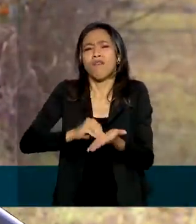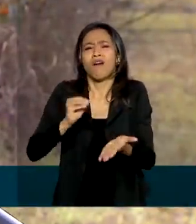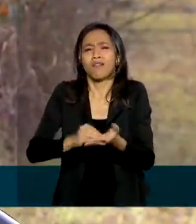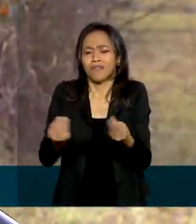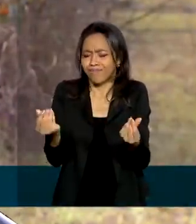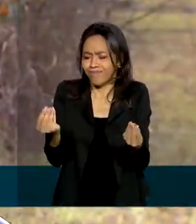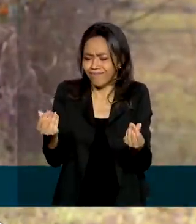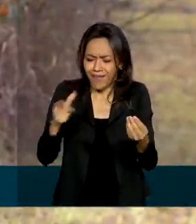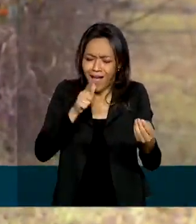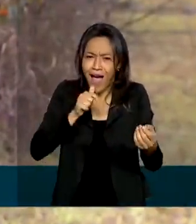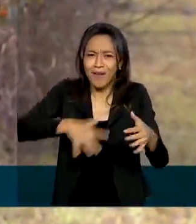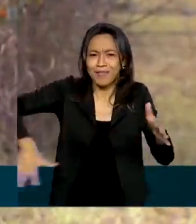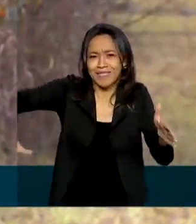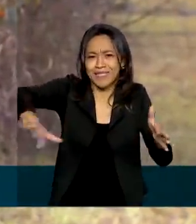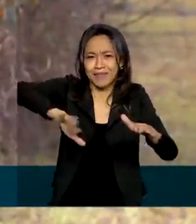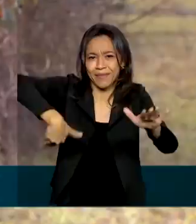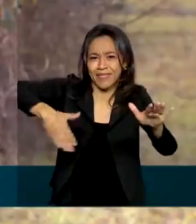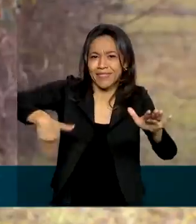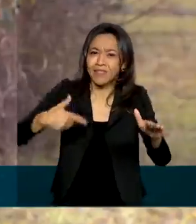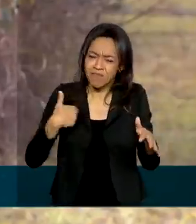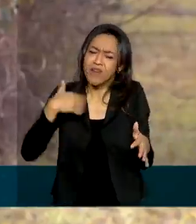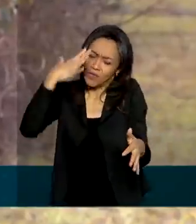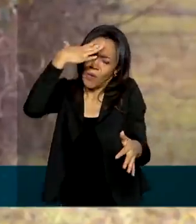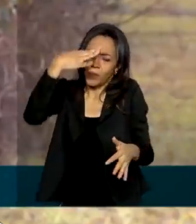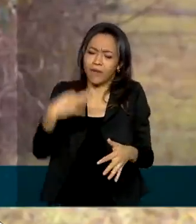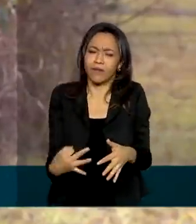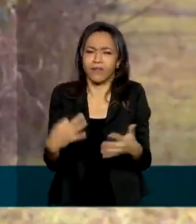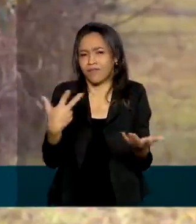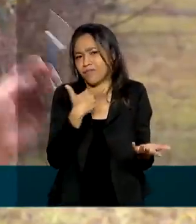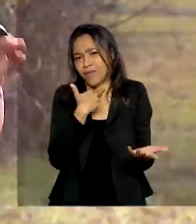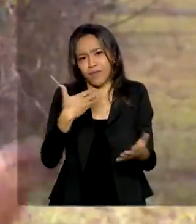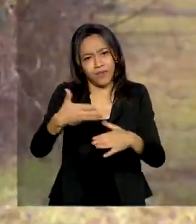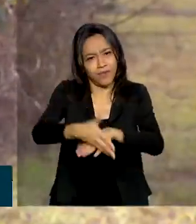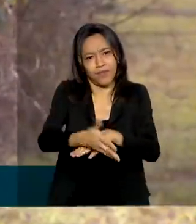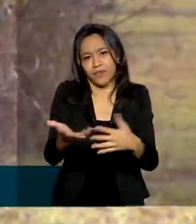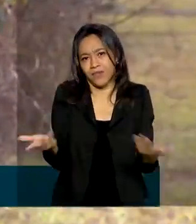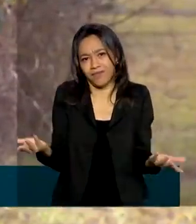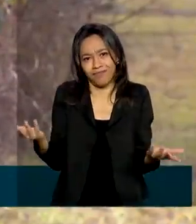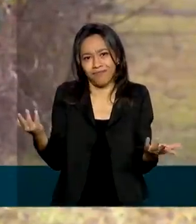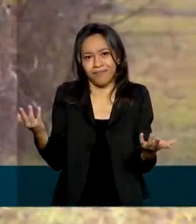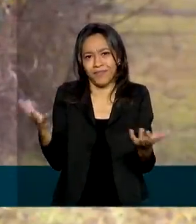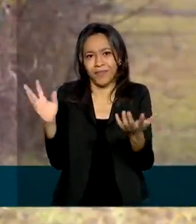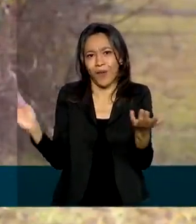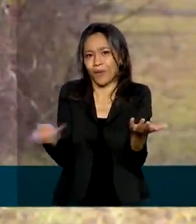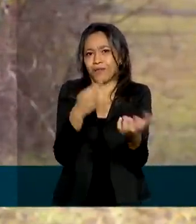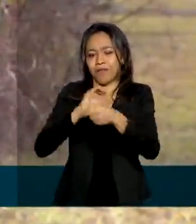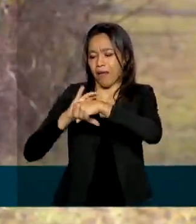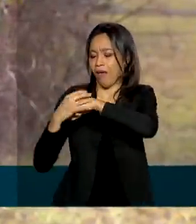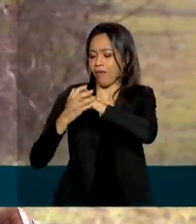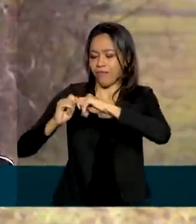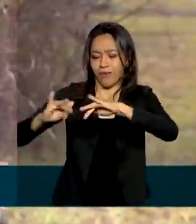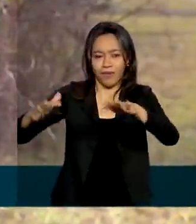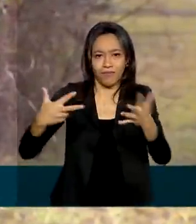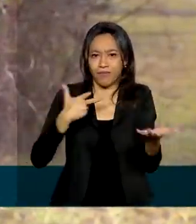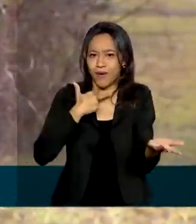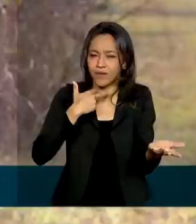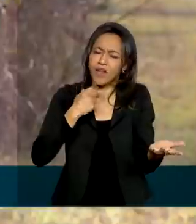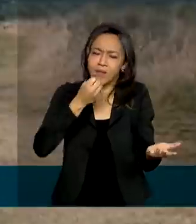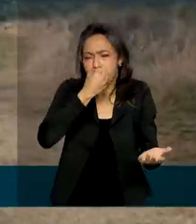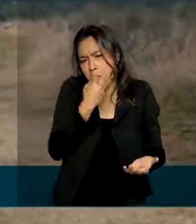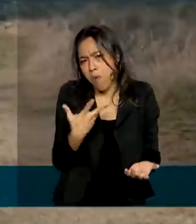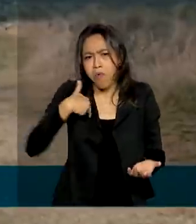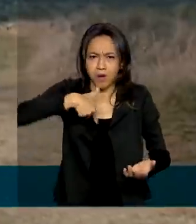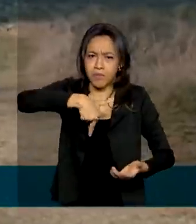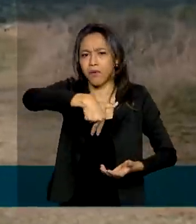eu compreendo, porque eles não podem, né, com o que está acontecendo. Mas para caminhar é bom.